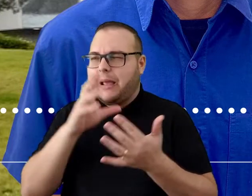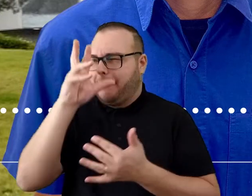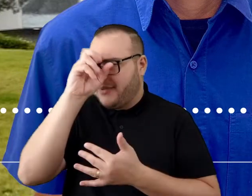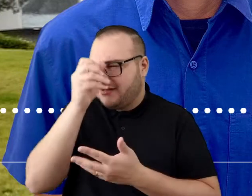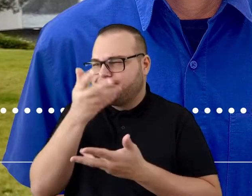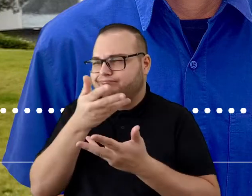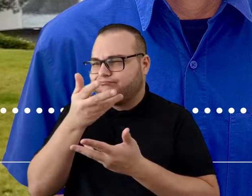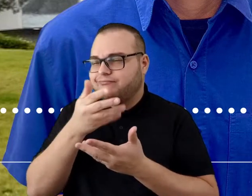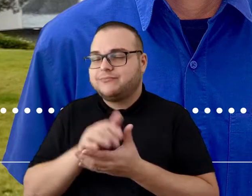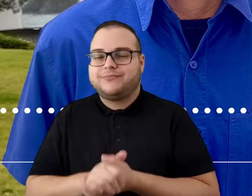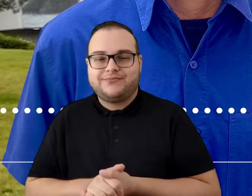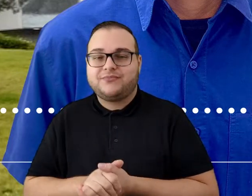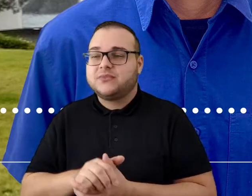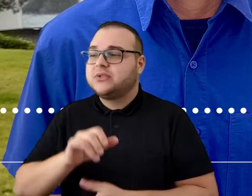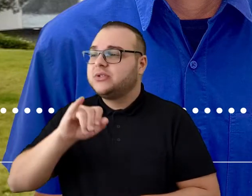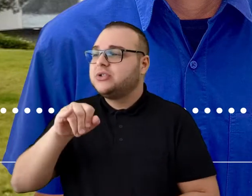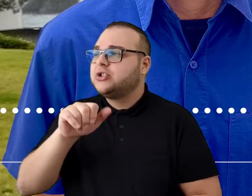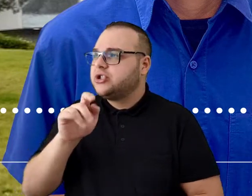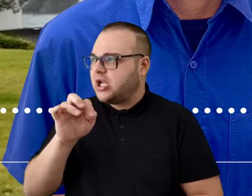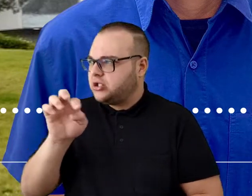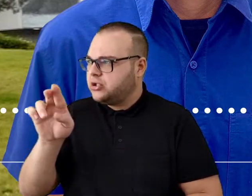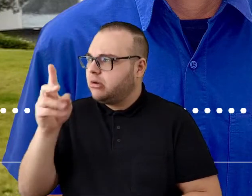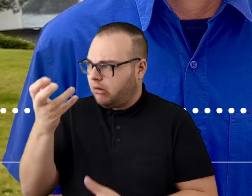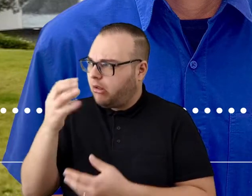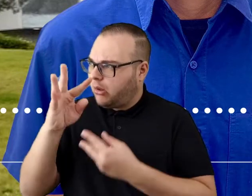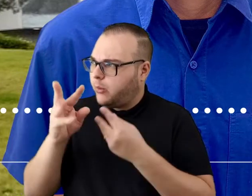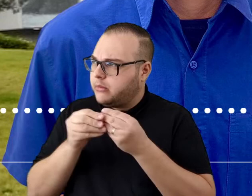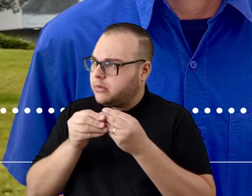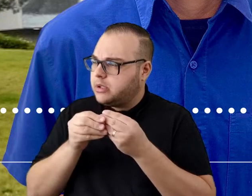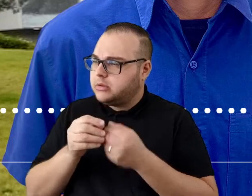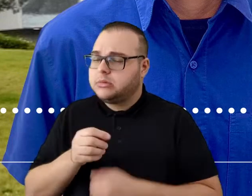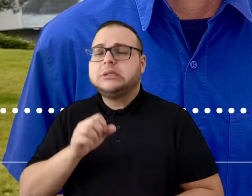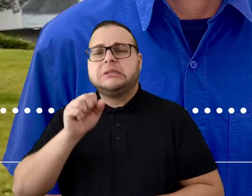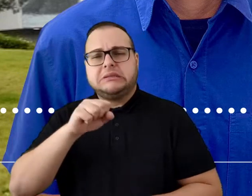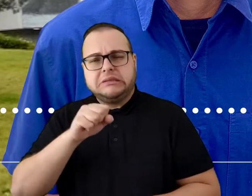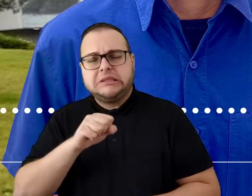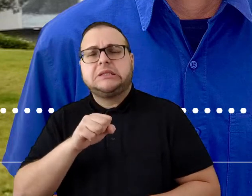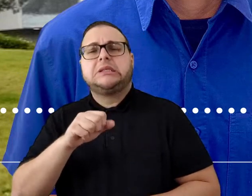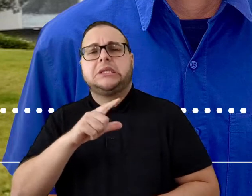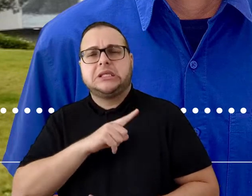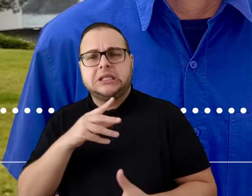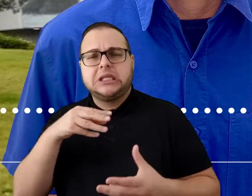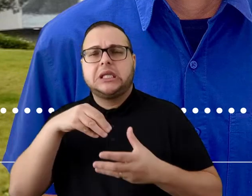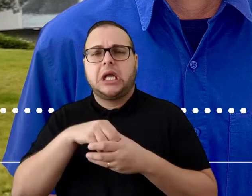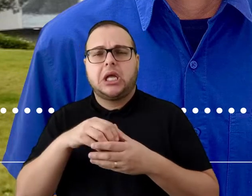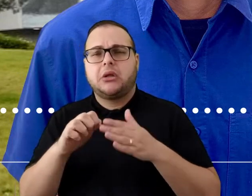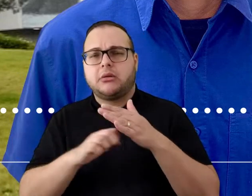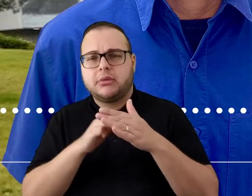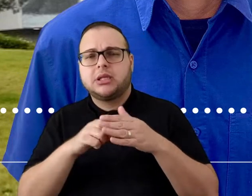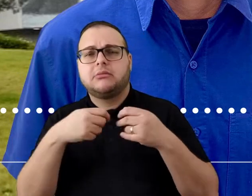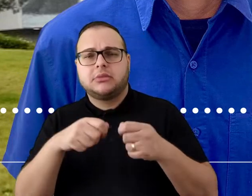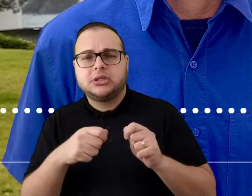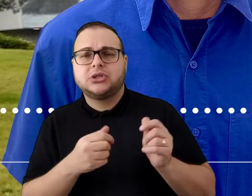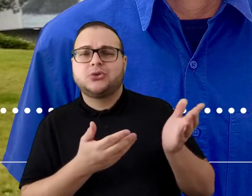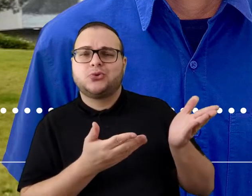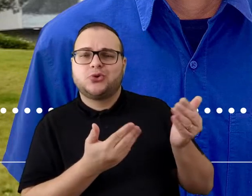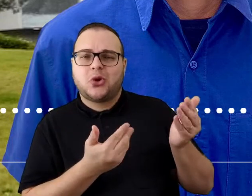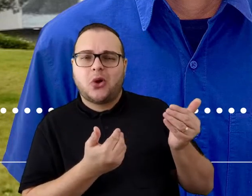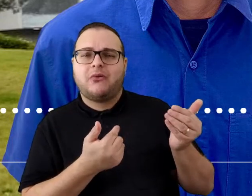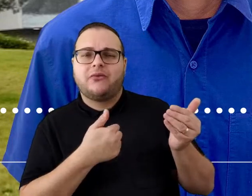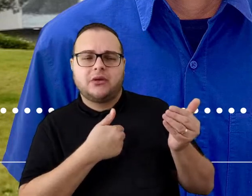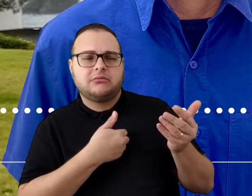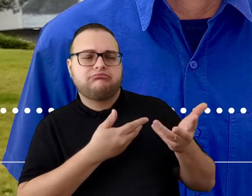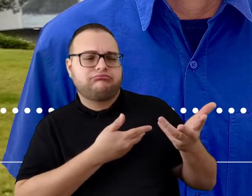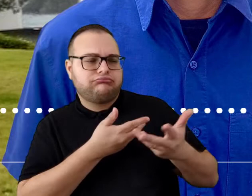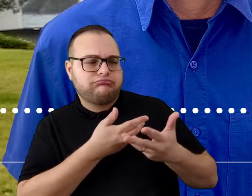acrescentar algum ponto em relação a isso? Eu acho que a minha permanência na empresa até hoje é saber sempre ouvir os mais novos, né? E